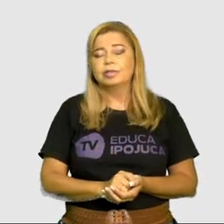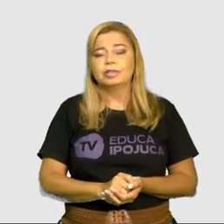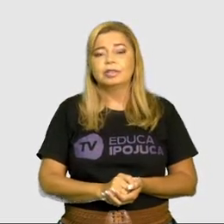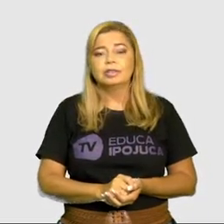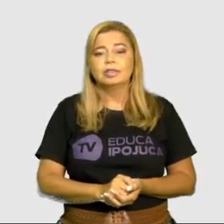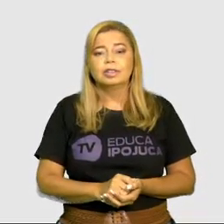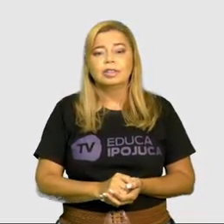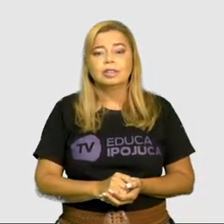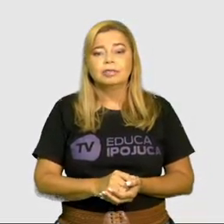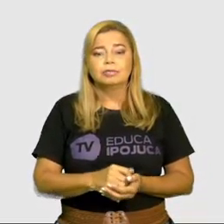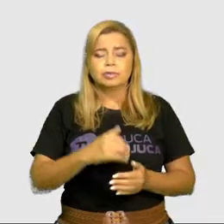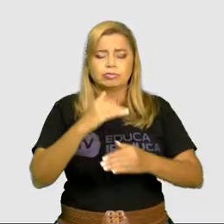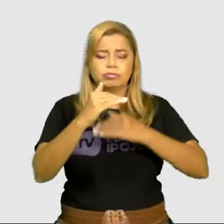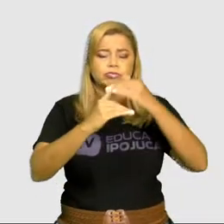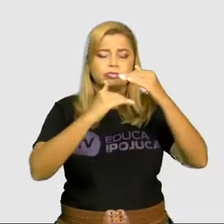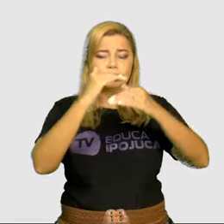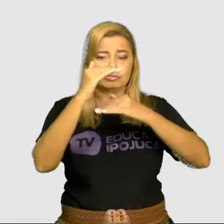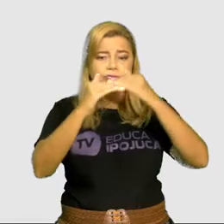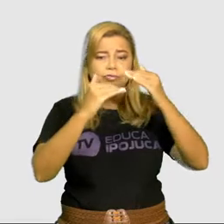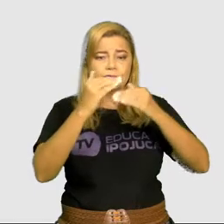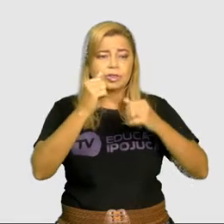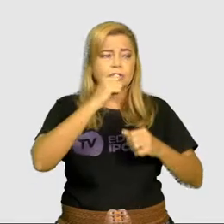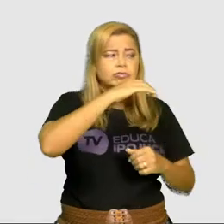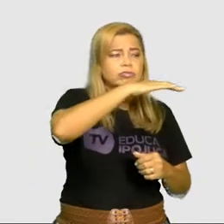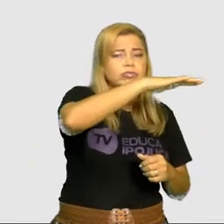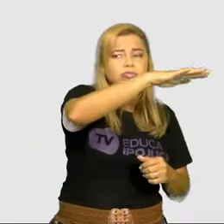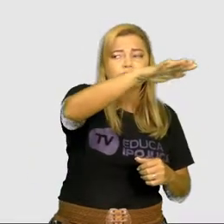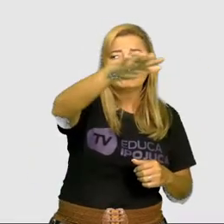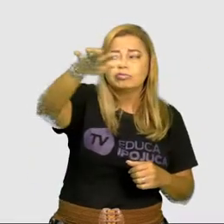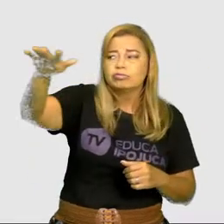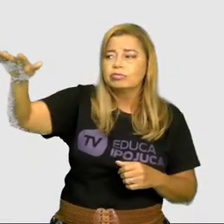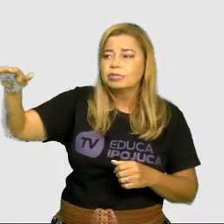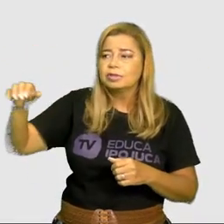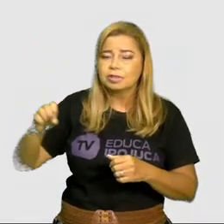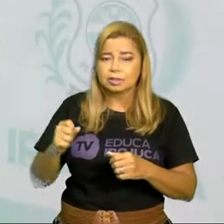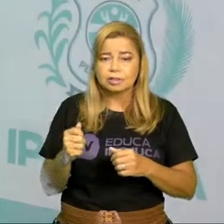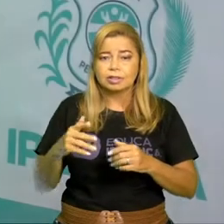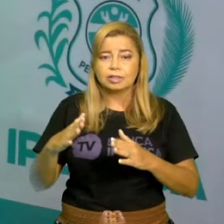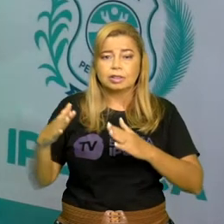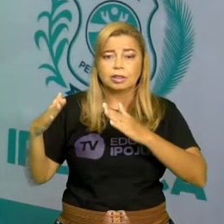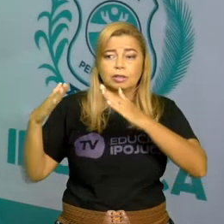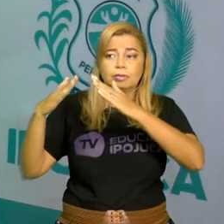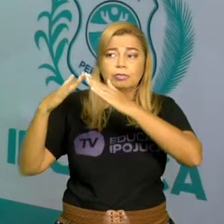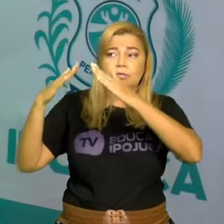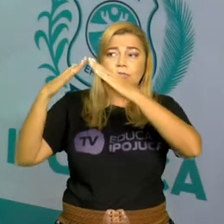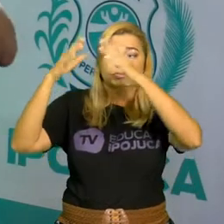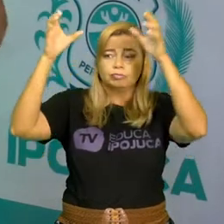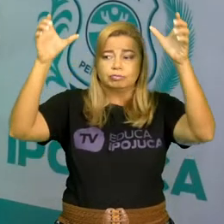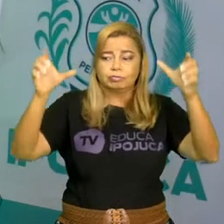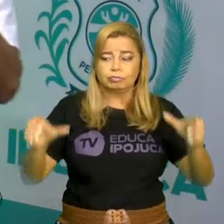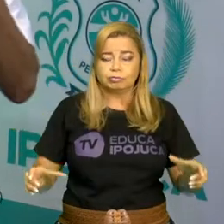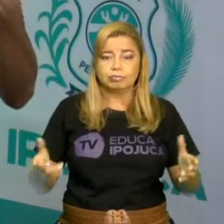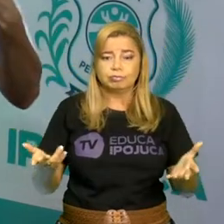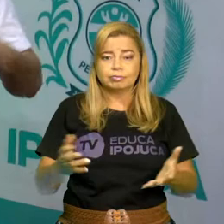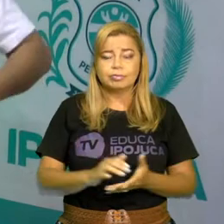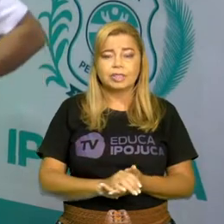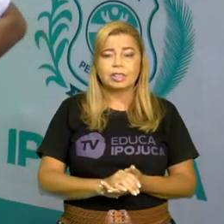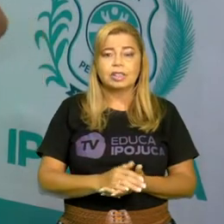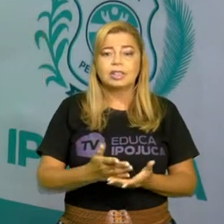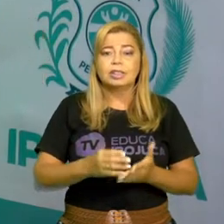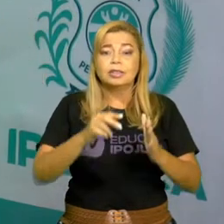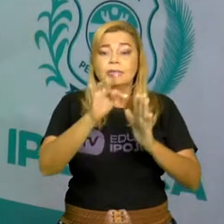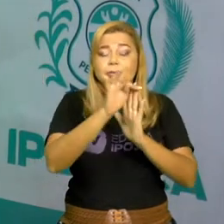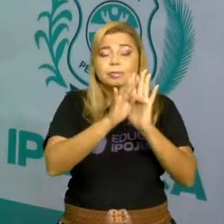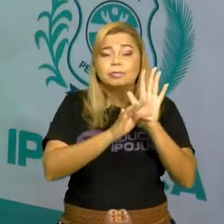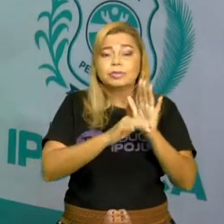no horizonte o seu palácio. Veja aí nesse texto rico de palavras